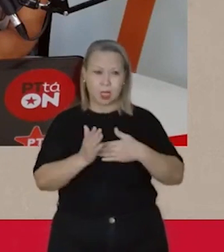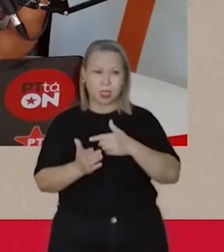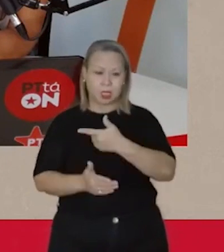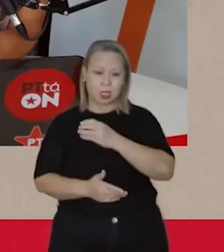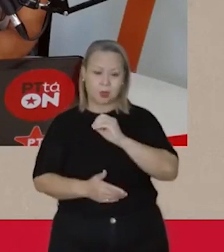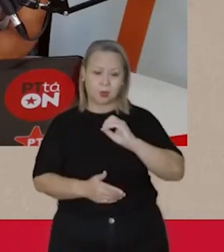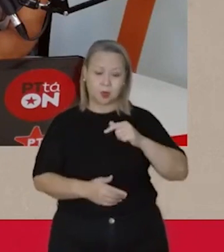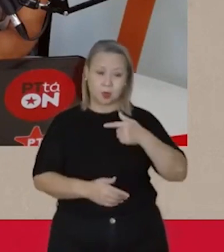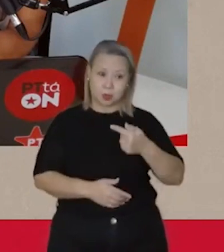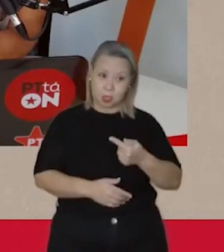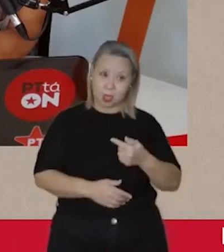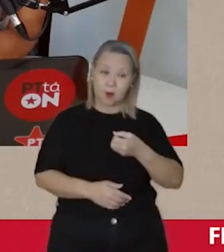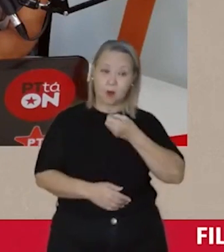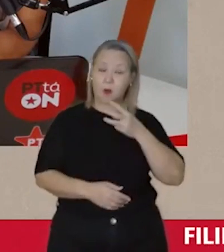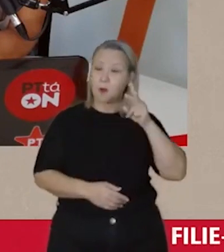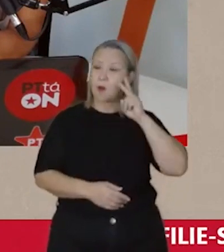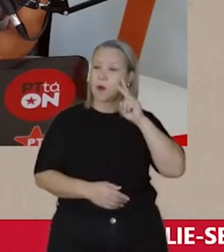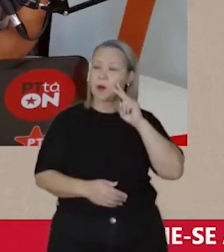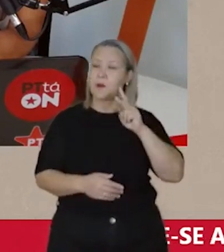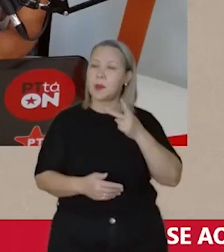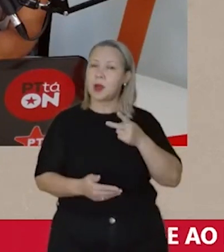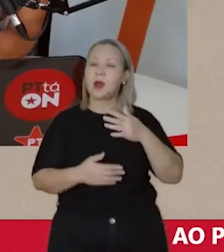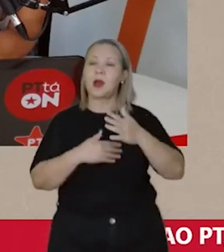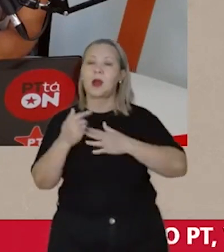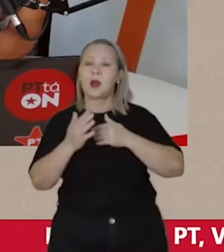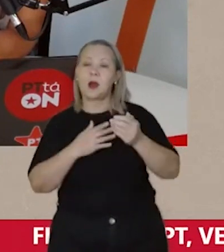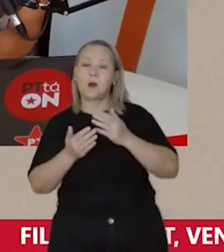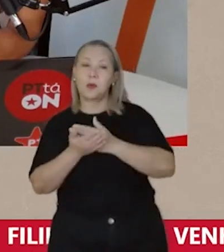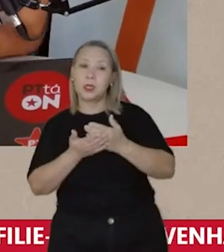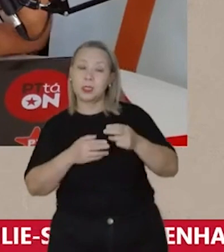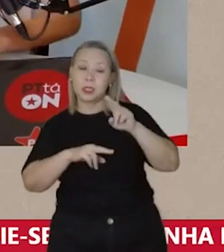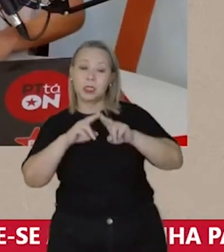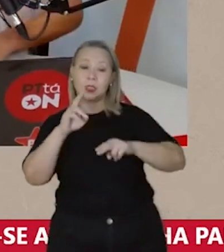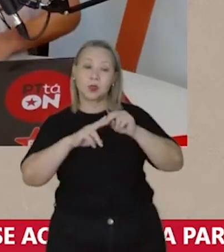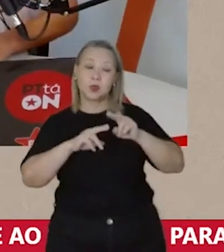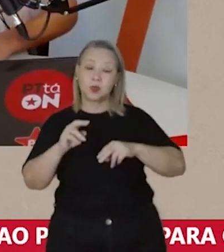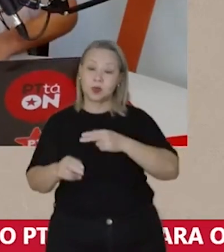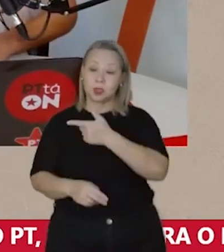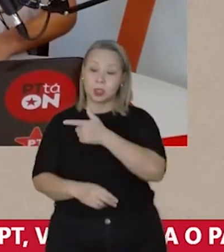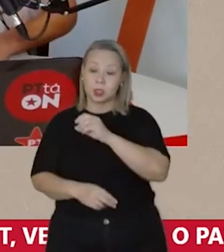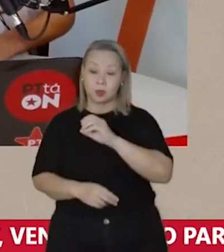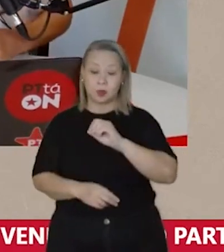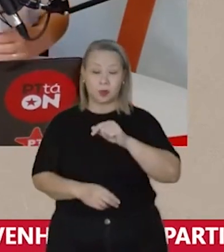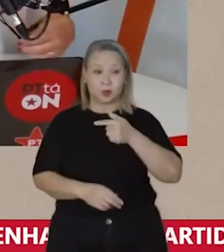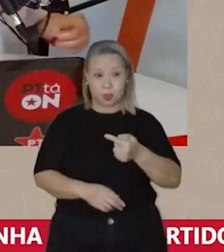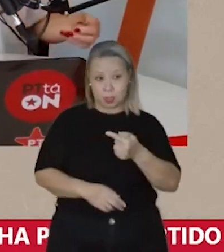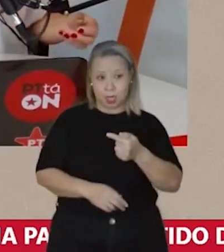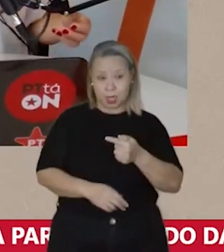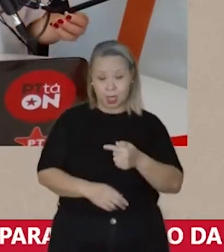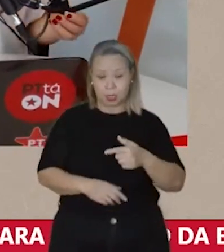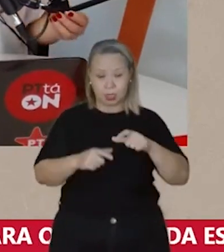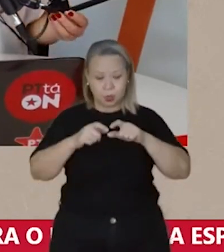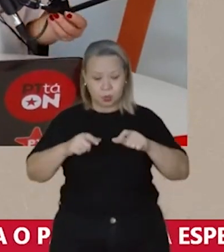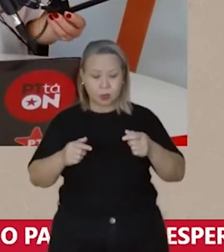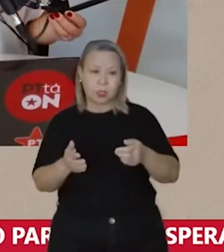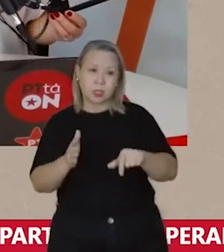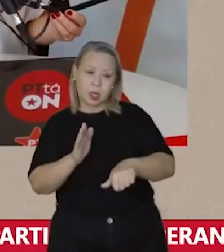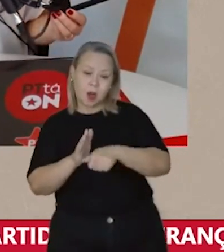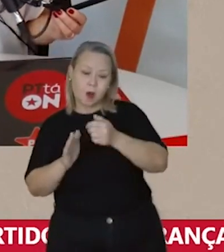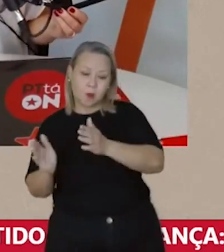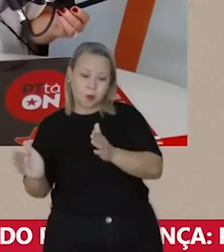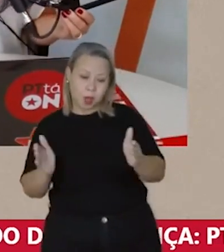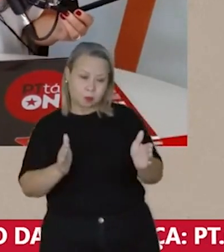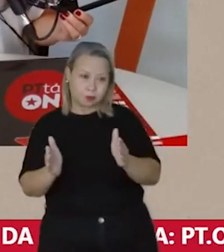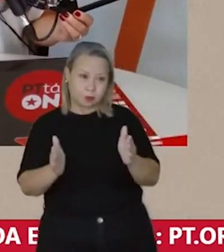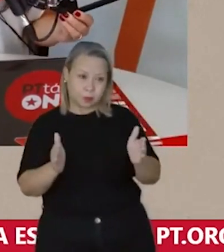bom a gente lembrar que a obra inicia em junho de 2007, o primeiro trecho de captação das águas